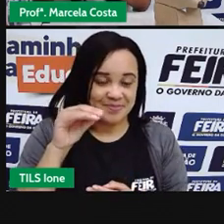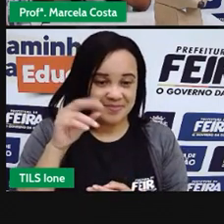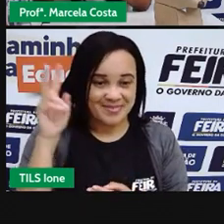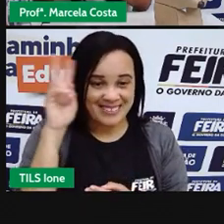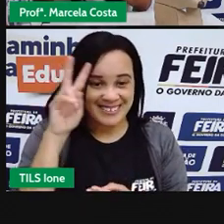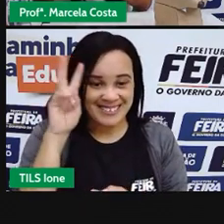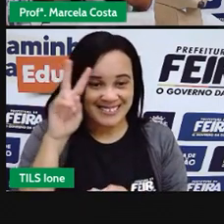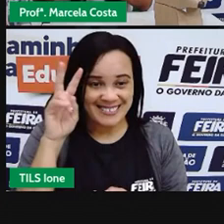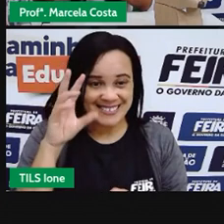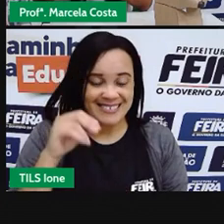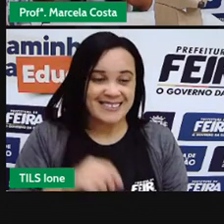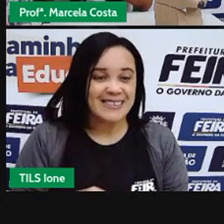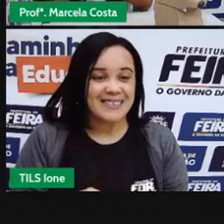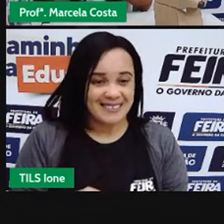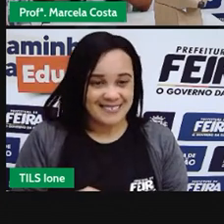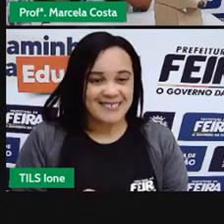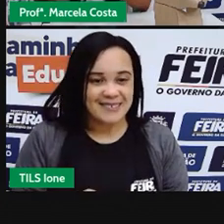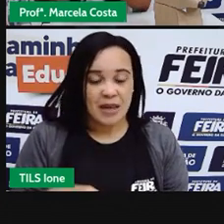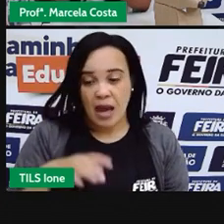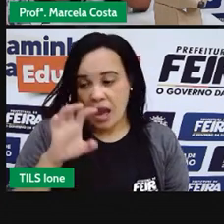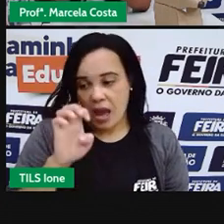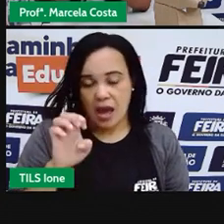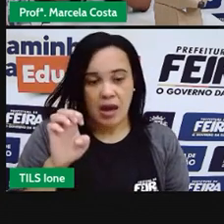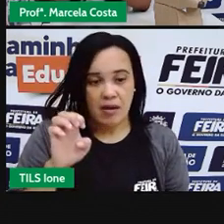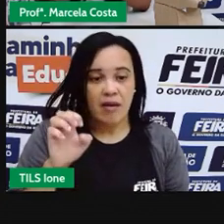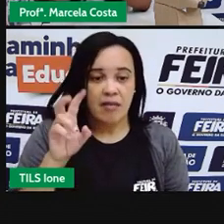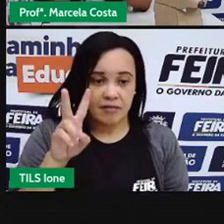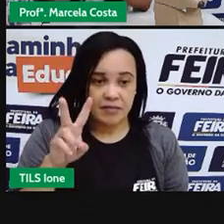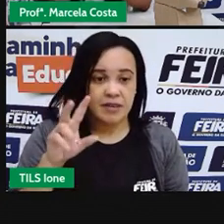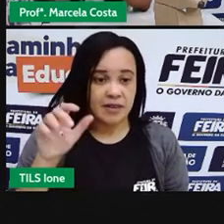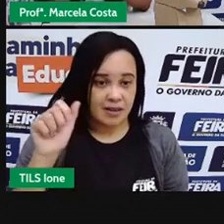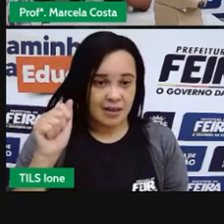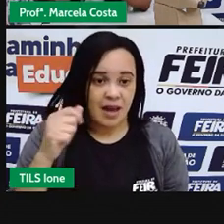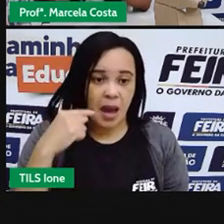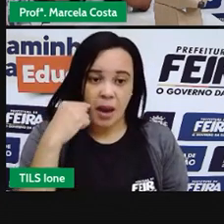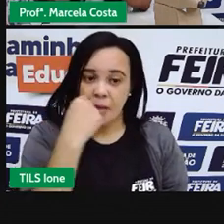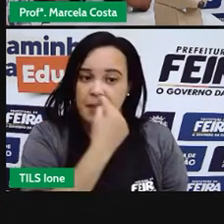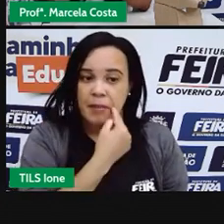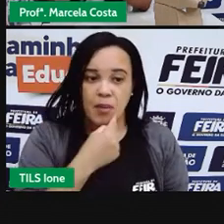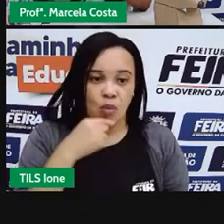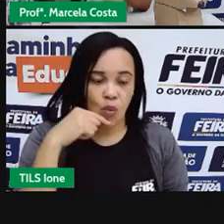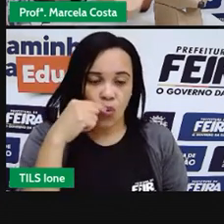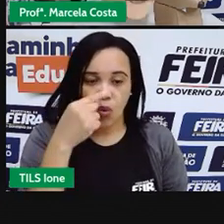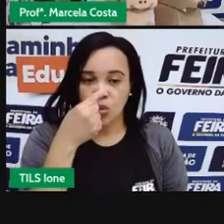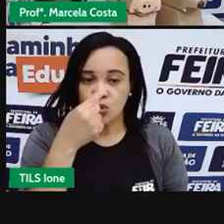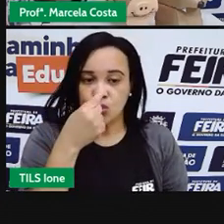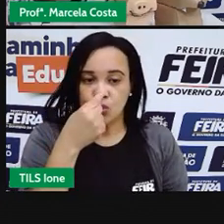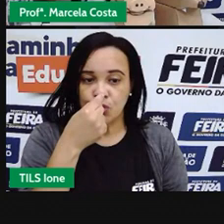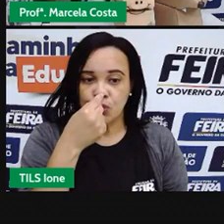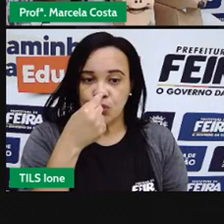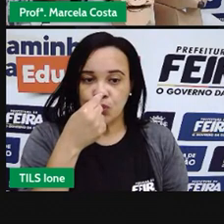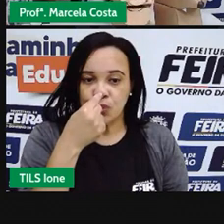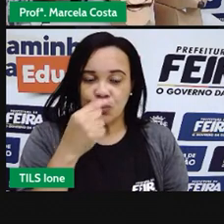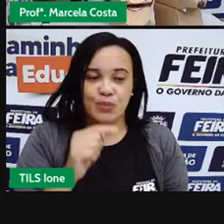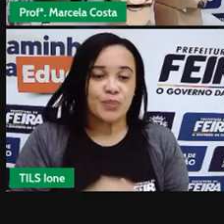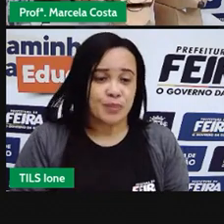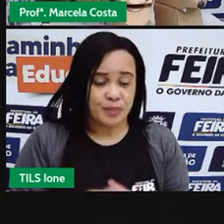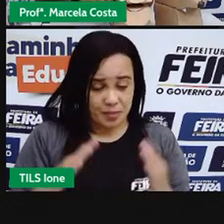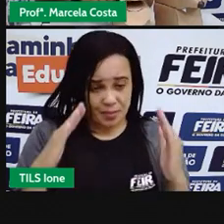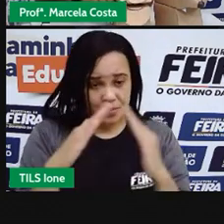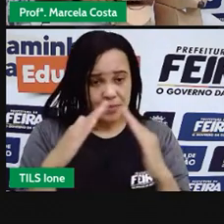o EVA para poder fazer a boca, o nariz. Mas, em casa,